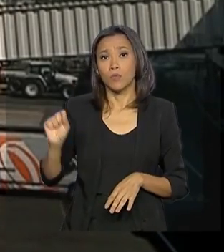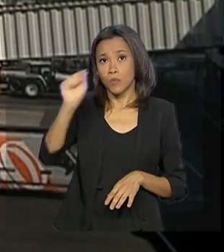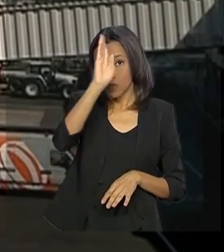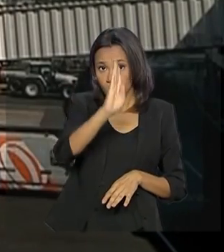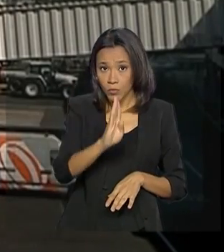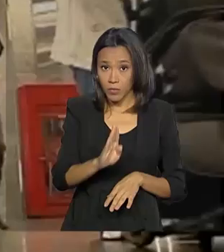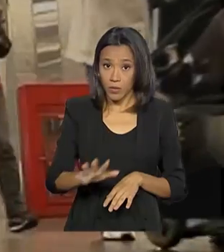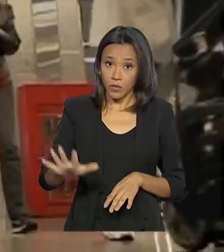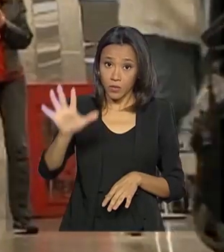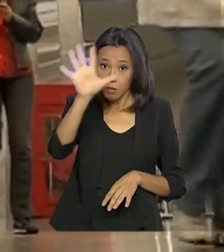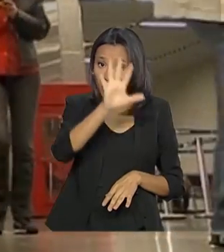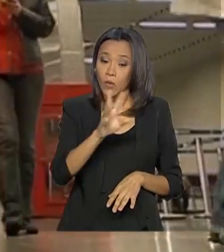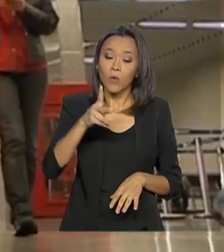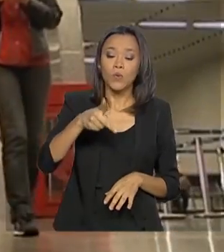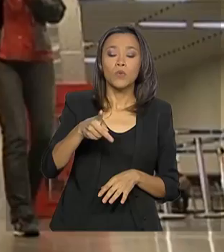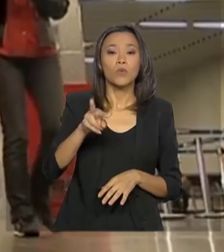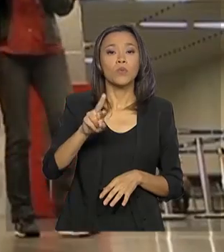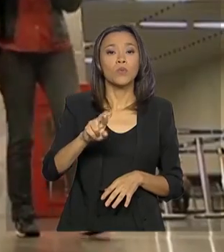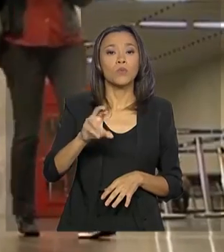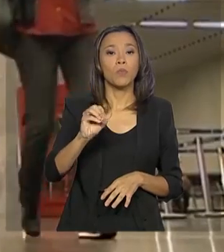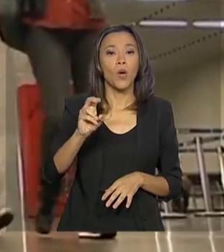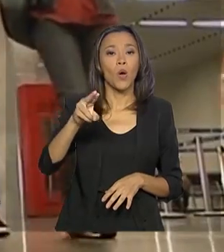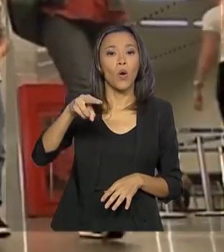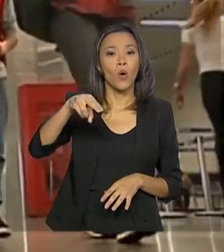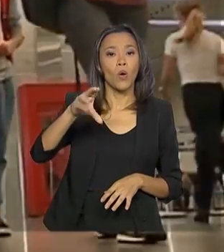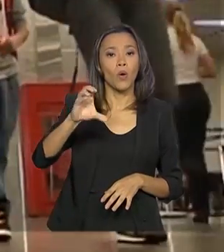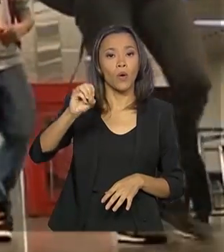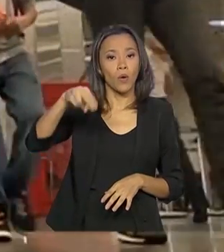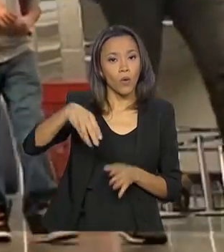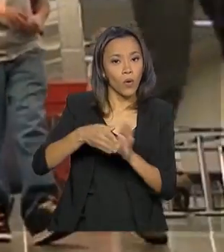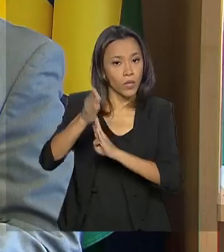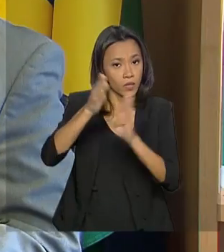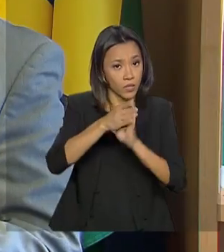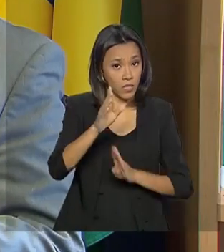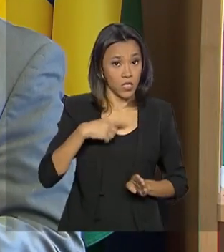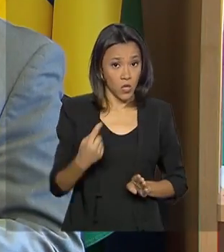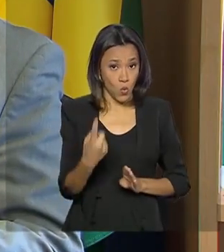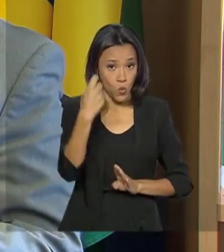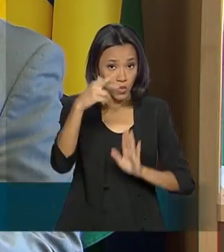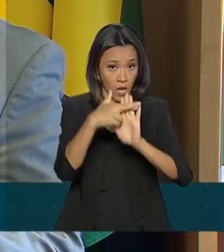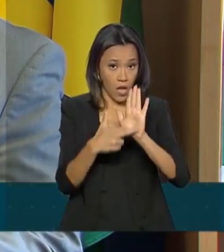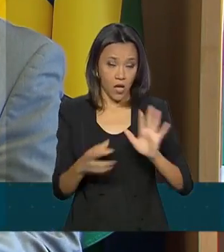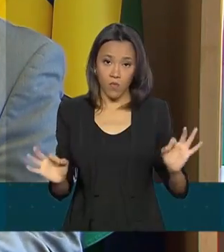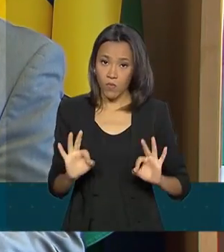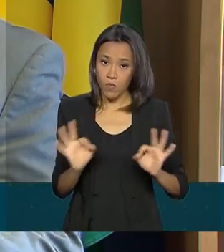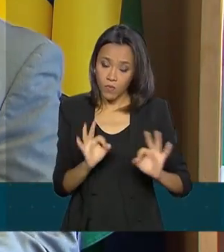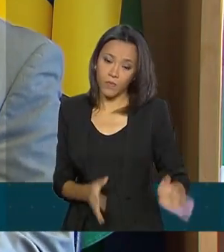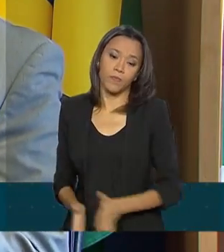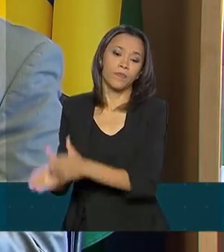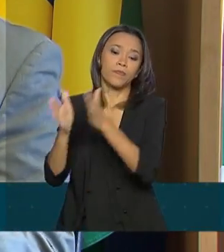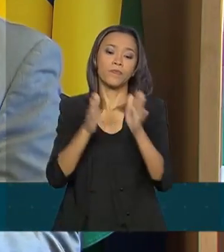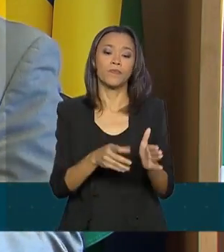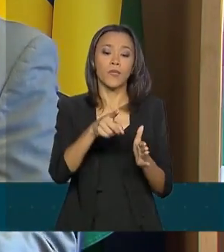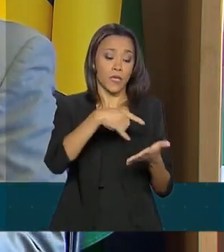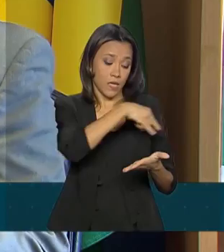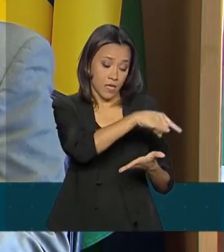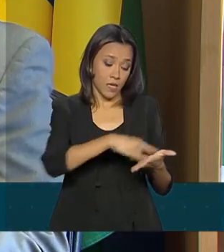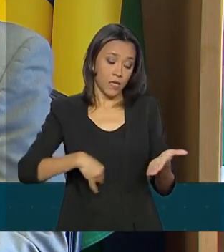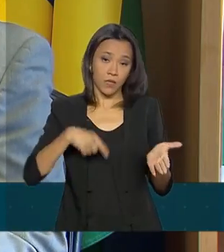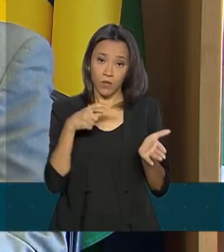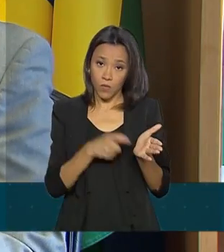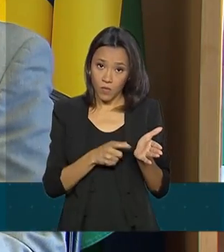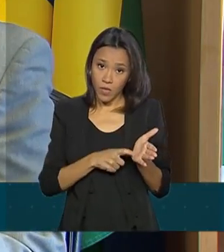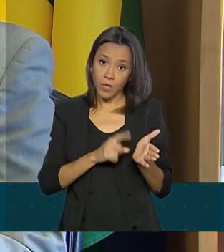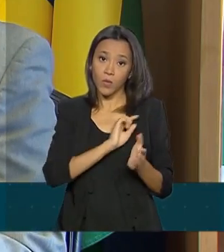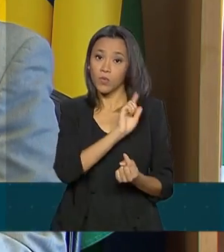disparidade no atendimento. Mas não existe uma regra única. A intenção do governo federal com essa nota, com essa sinergia,